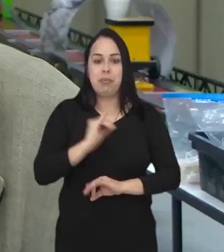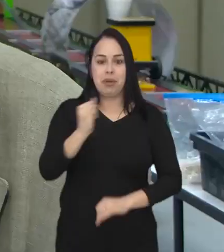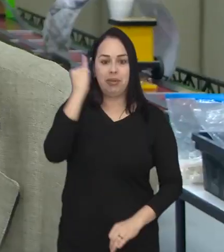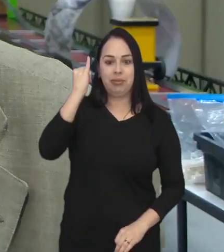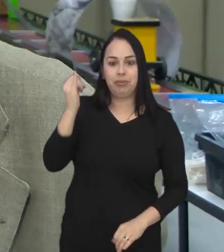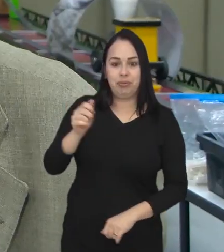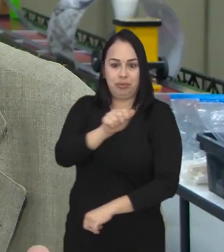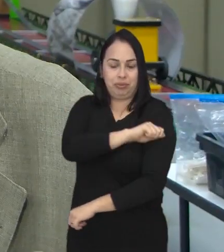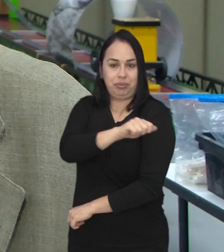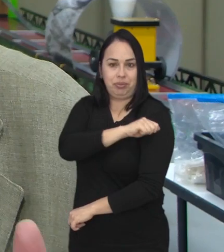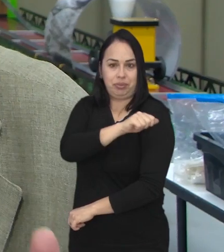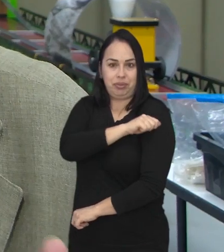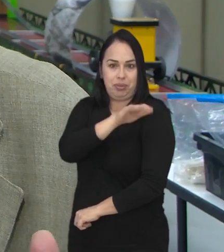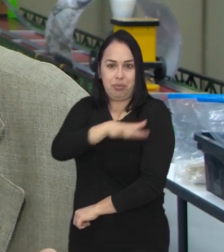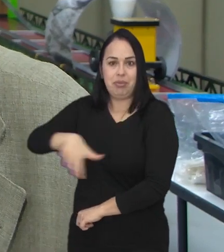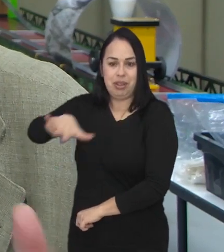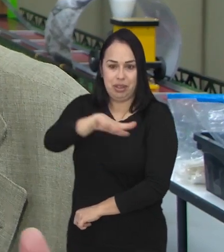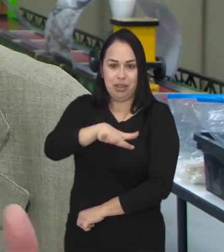brasileiro.